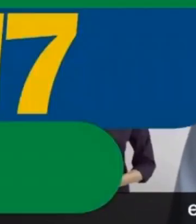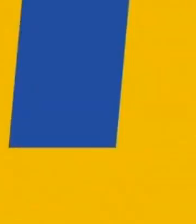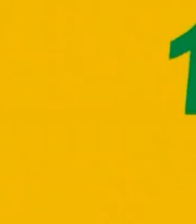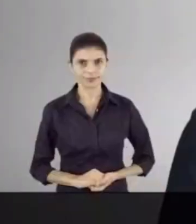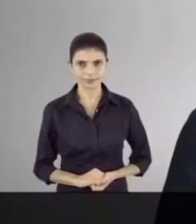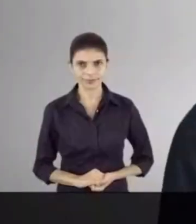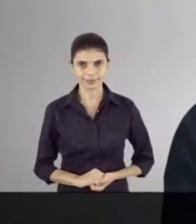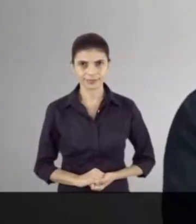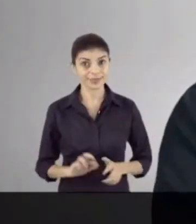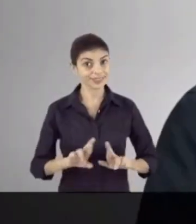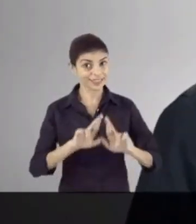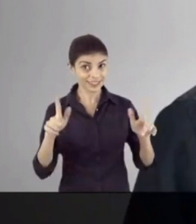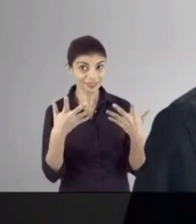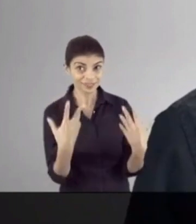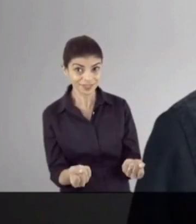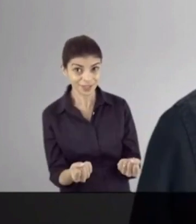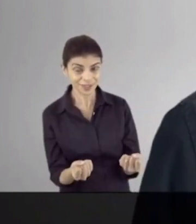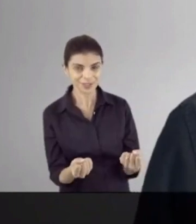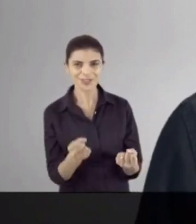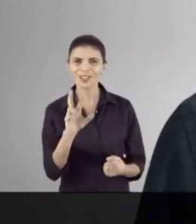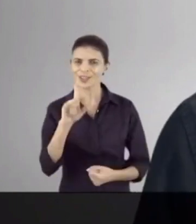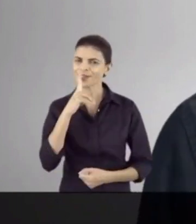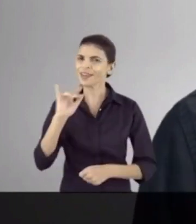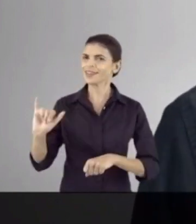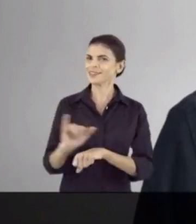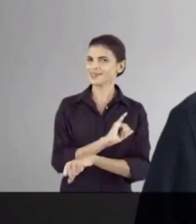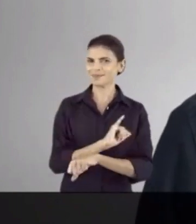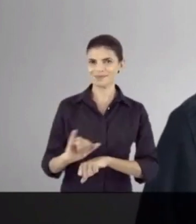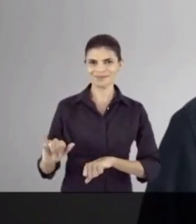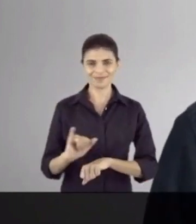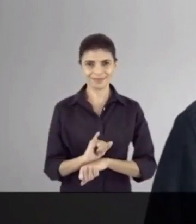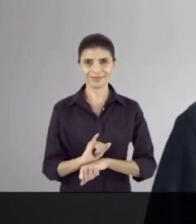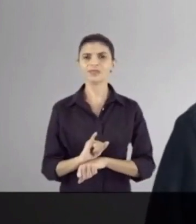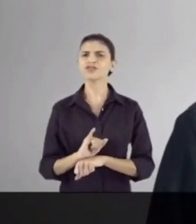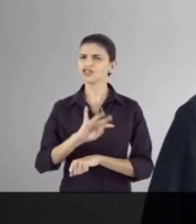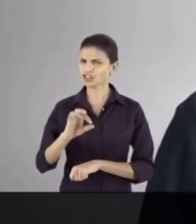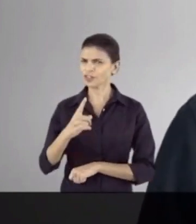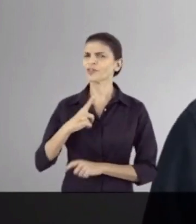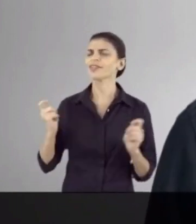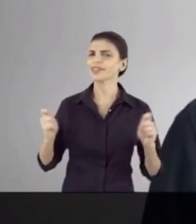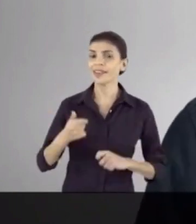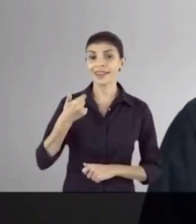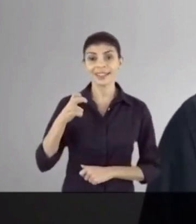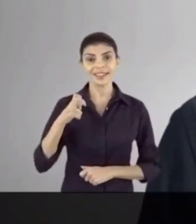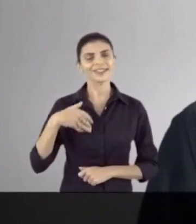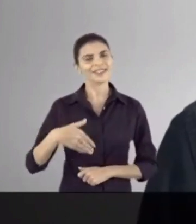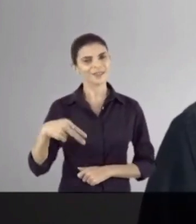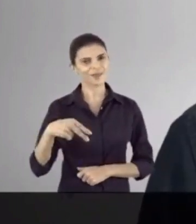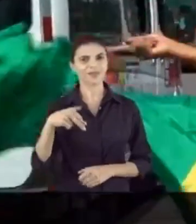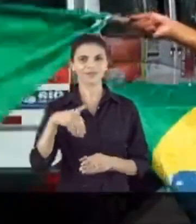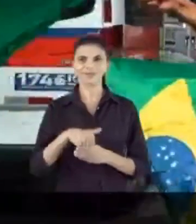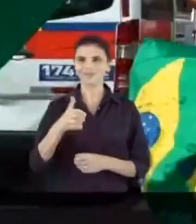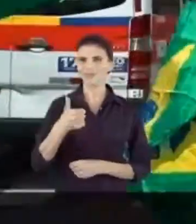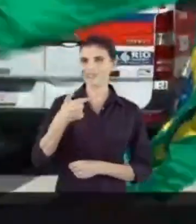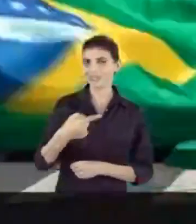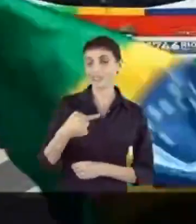vida Vamos fazer diferente O Rio tem opção Dia 15, vote 17